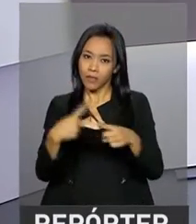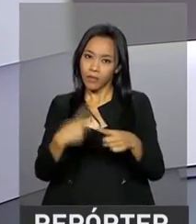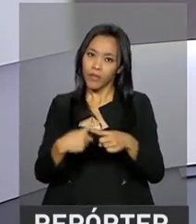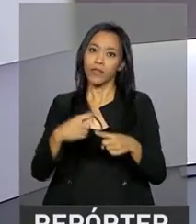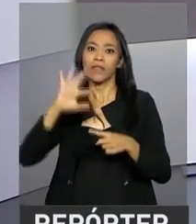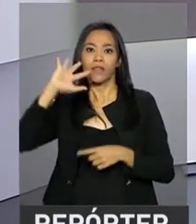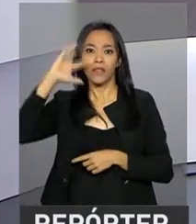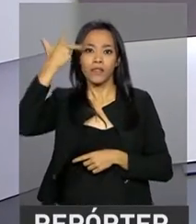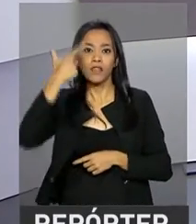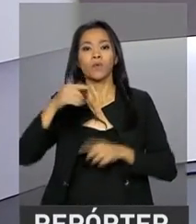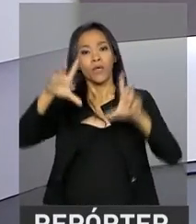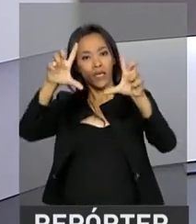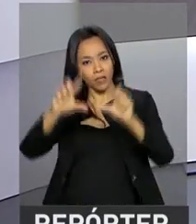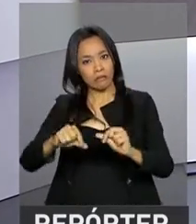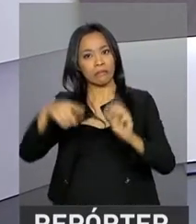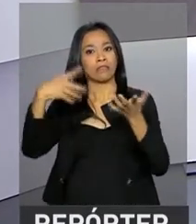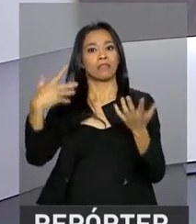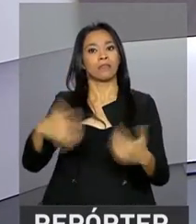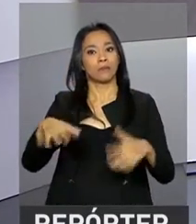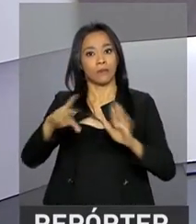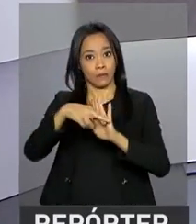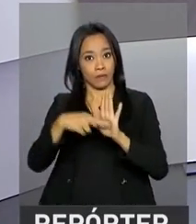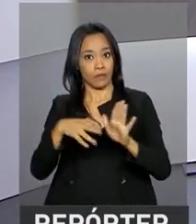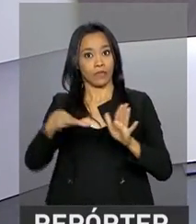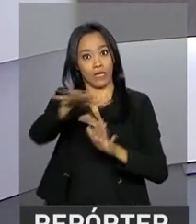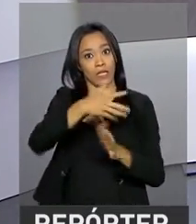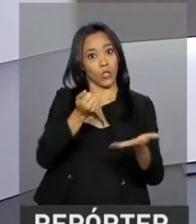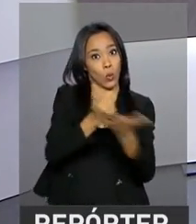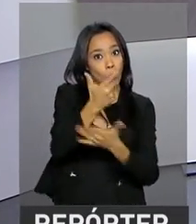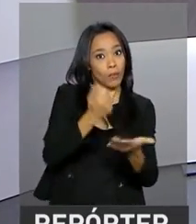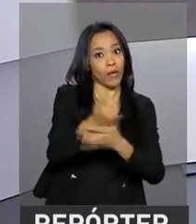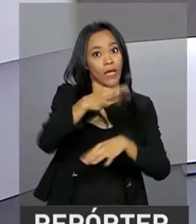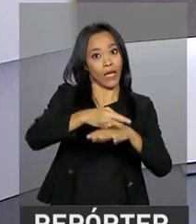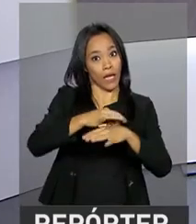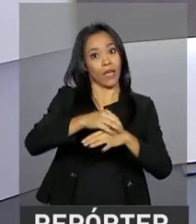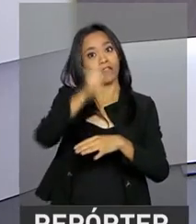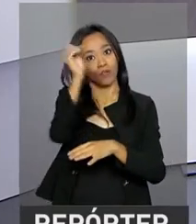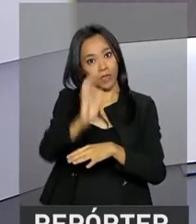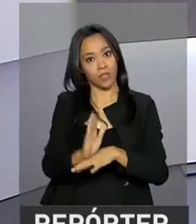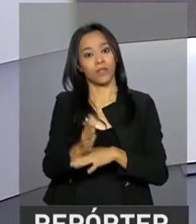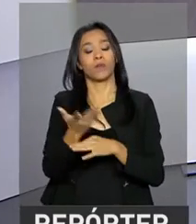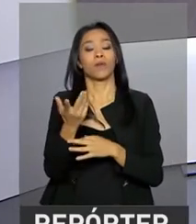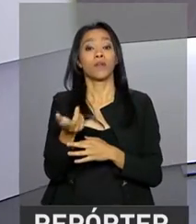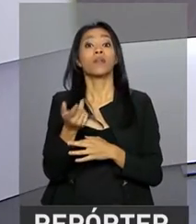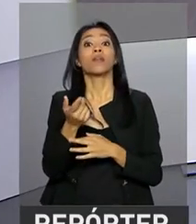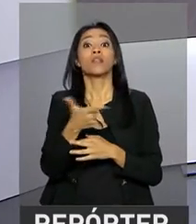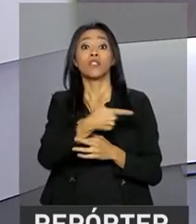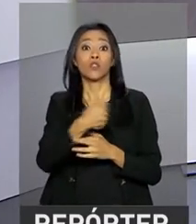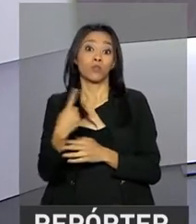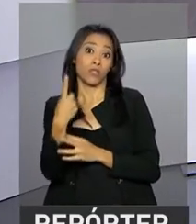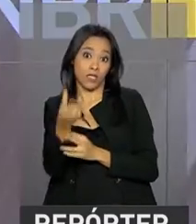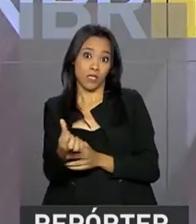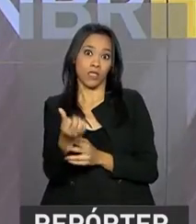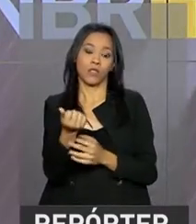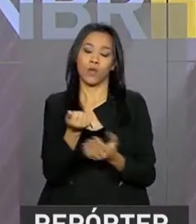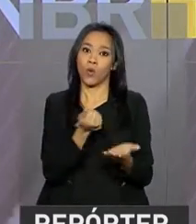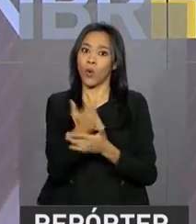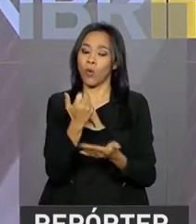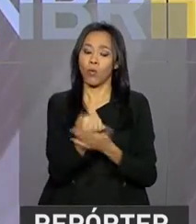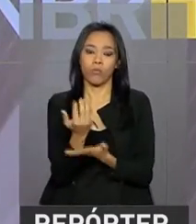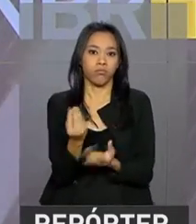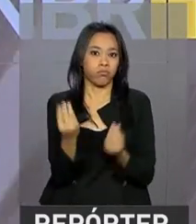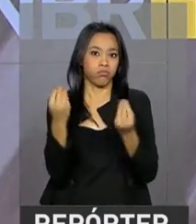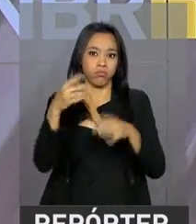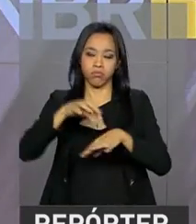brasileira. O país foi o segundo maior comprador de carne do Brasil em 2016. Ontem,